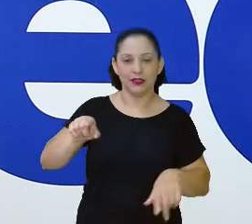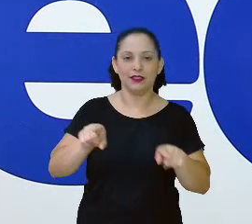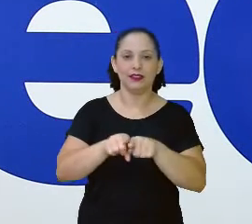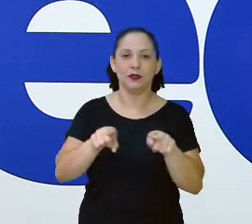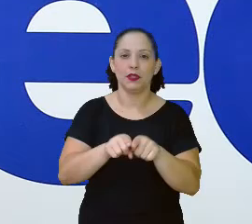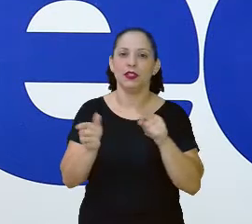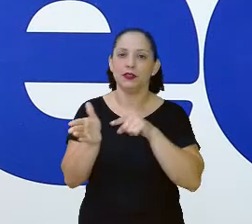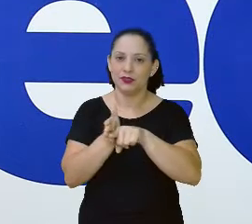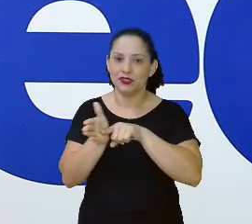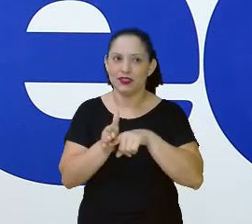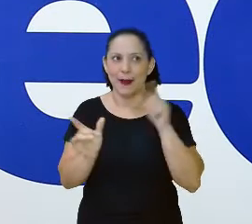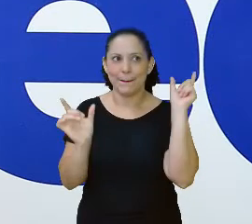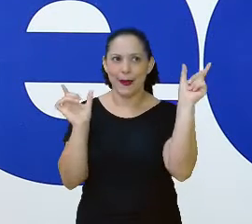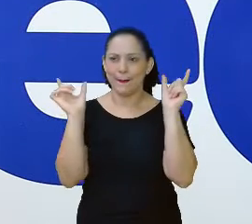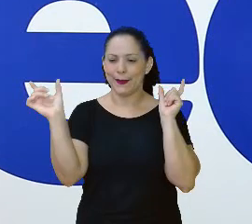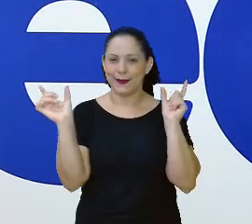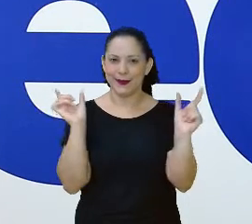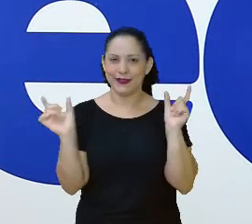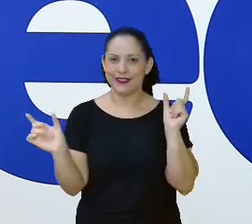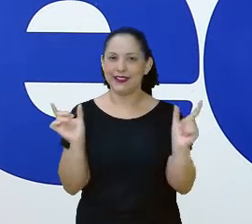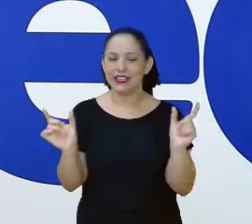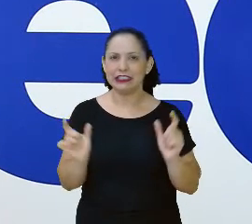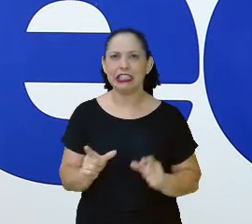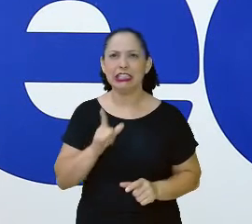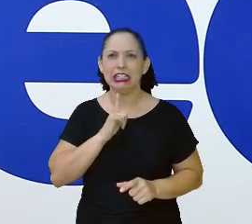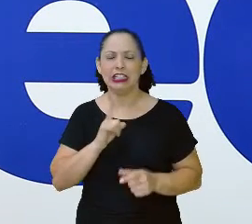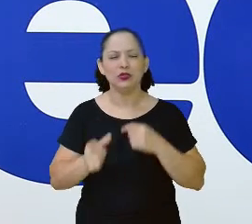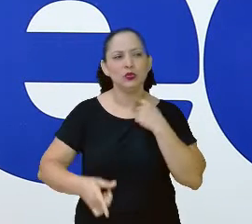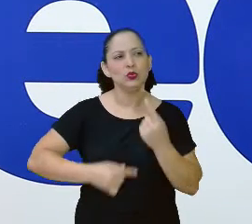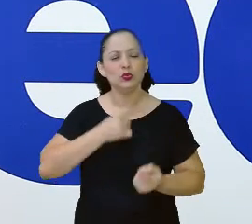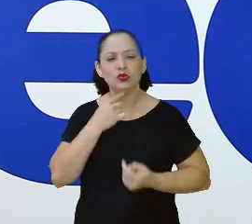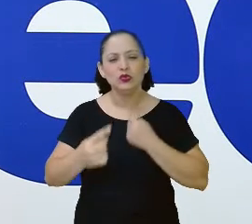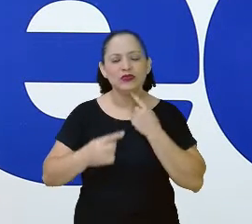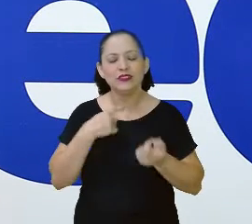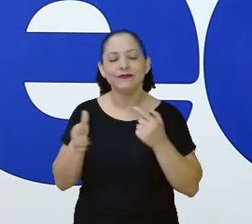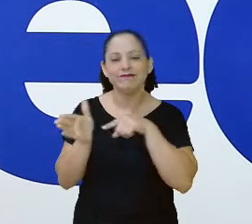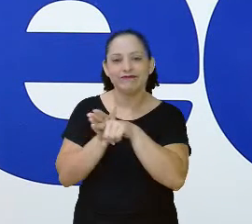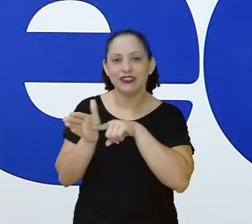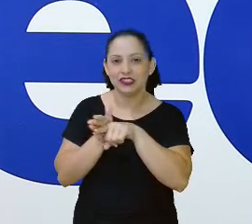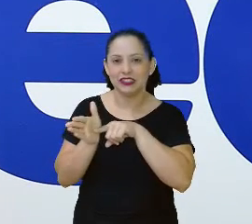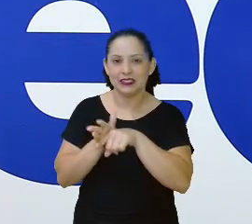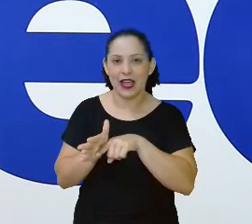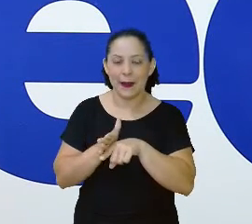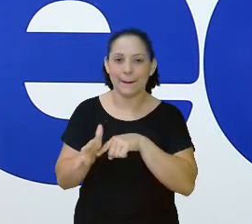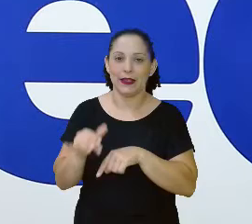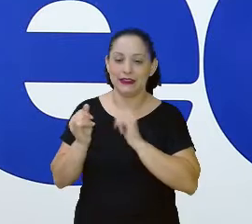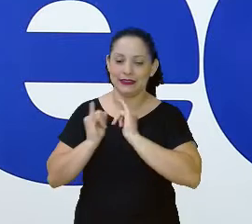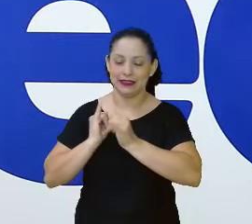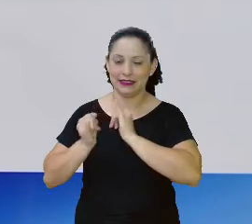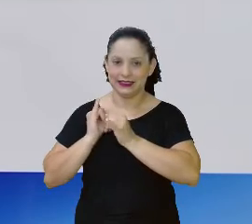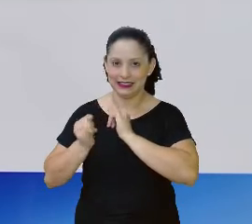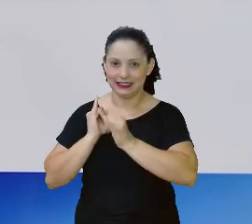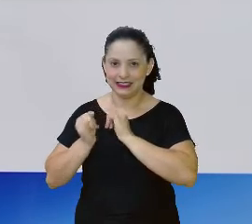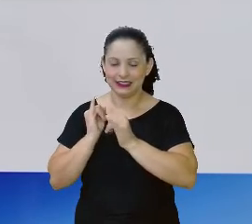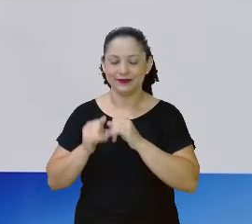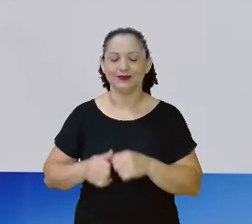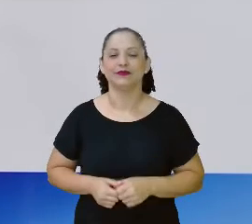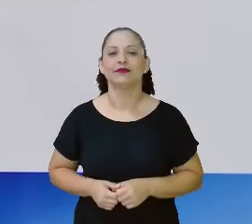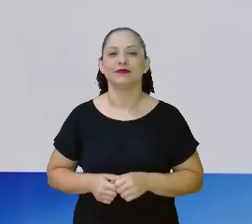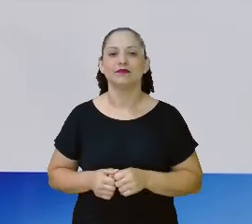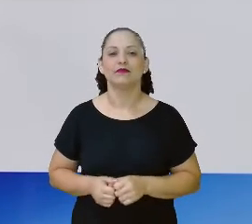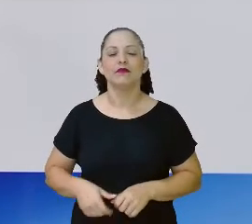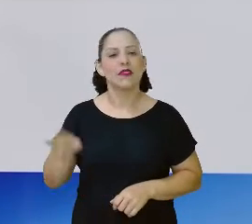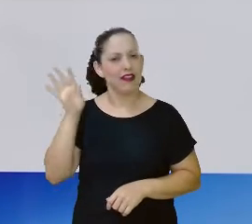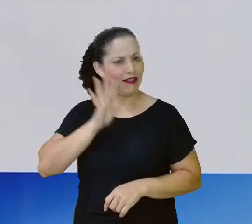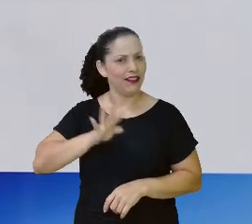pesquisa, né? As palavras também, quando tem alguma dúvida, pesquisa aí no dicionário digital também. Maravilha. Vê só, Anne,